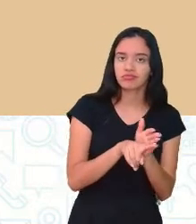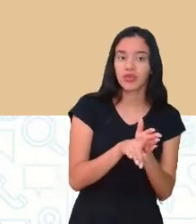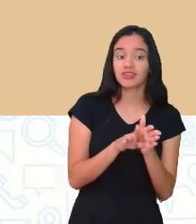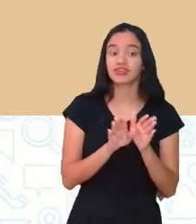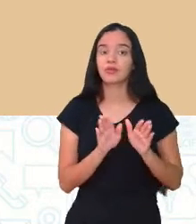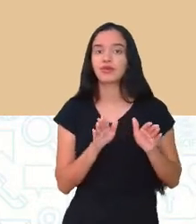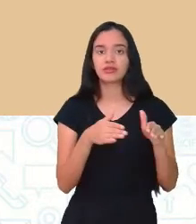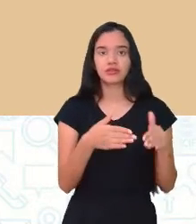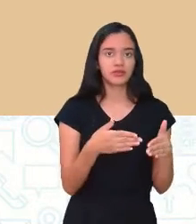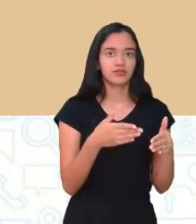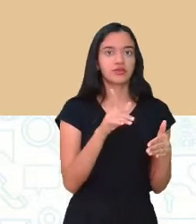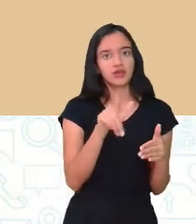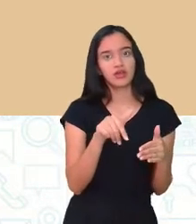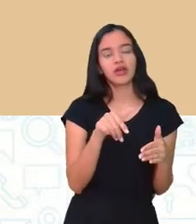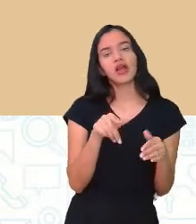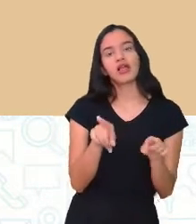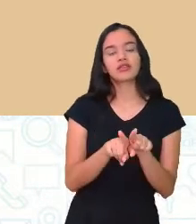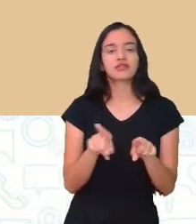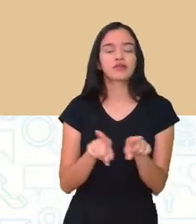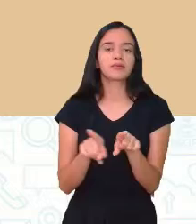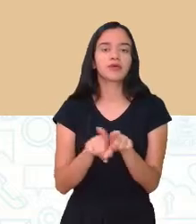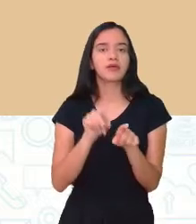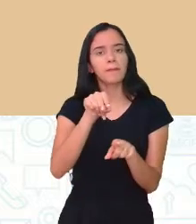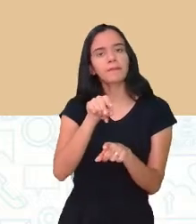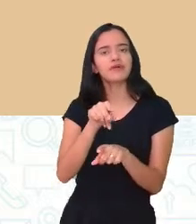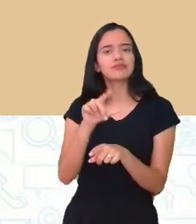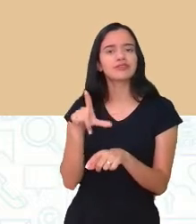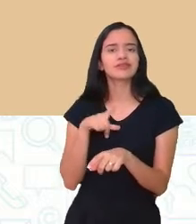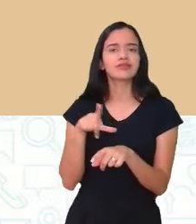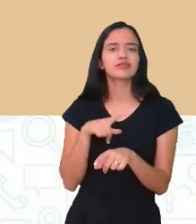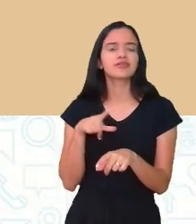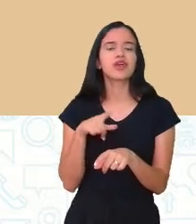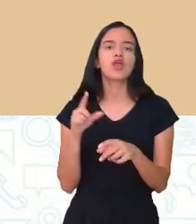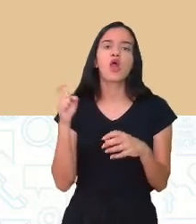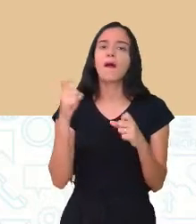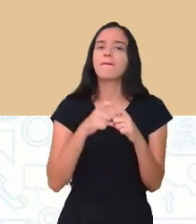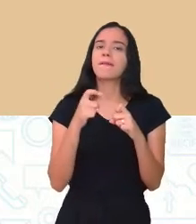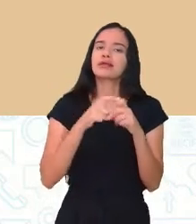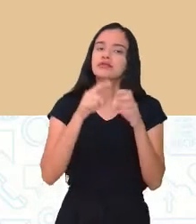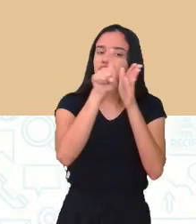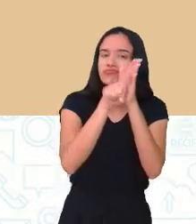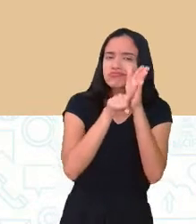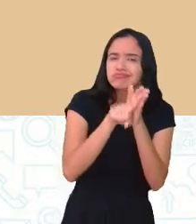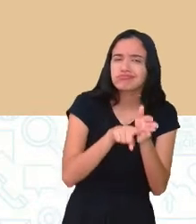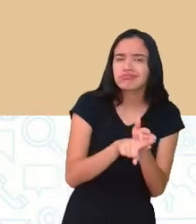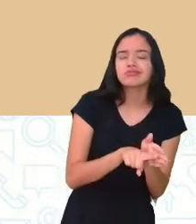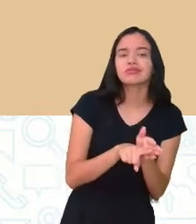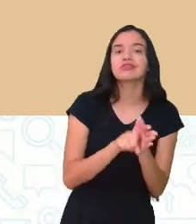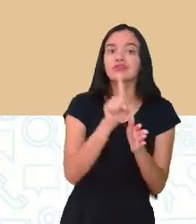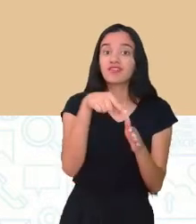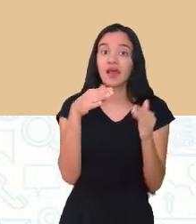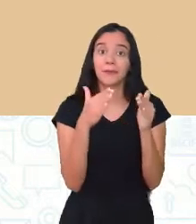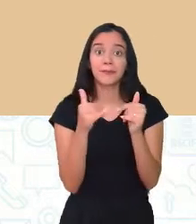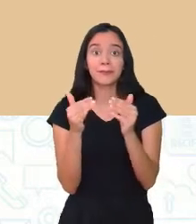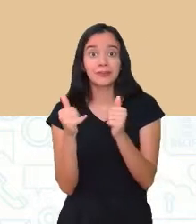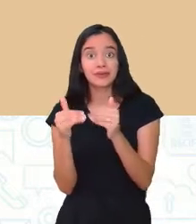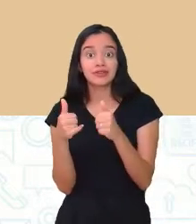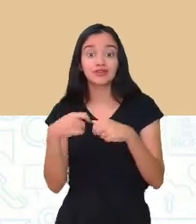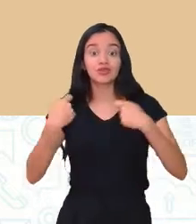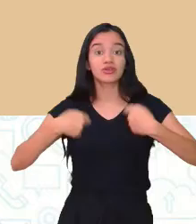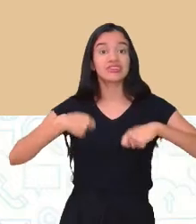específicos. De acordo com o sintoma que você estiver, o médico vai analisar e vai pedir o exame